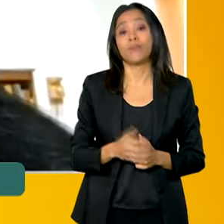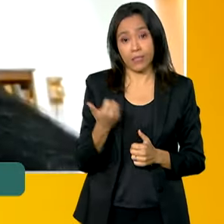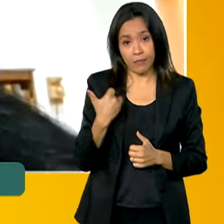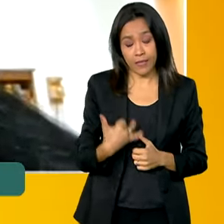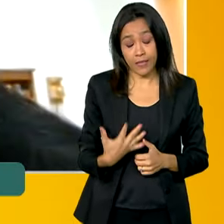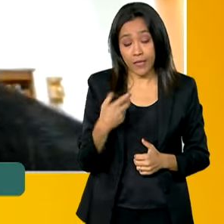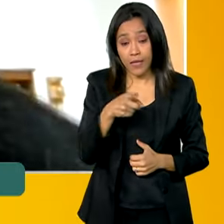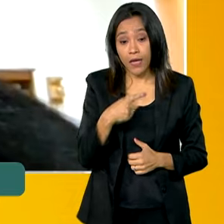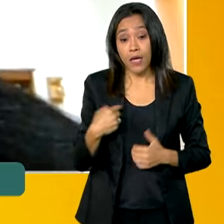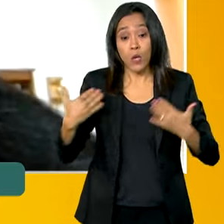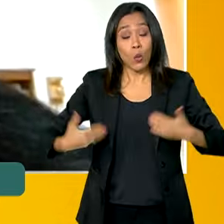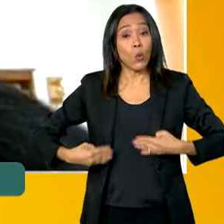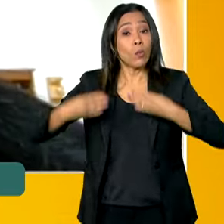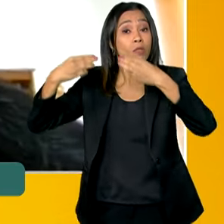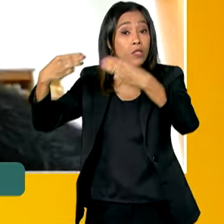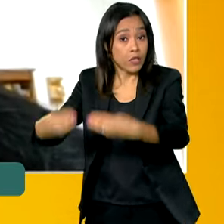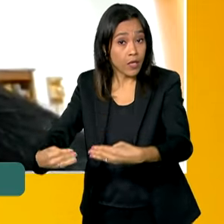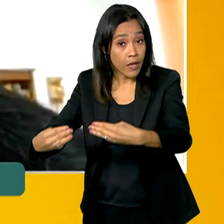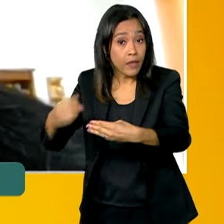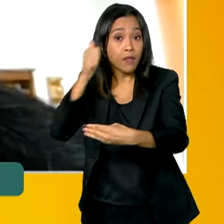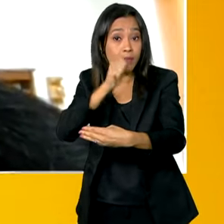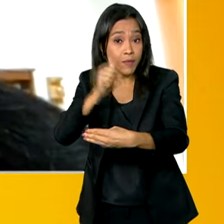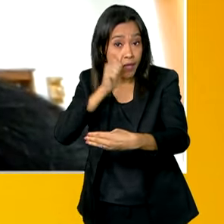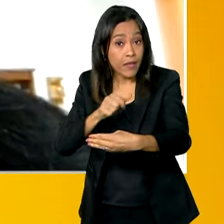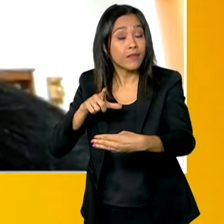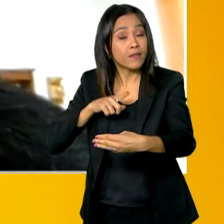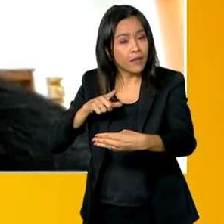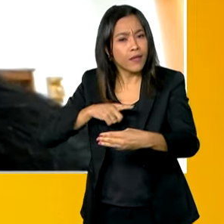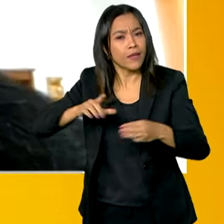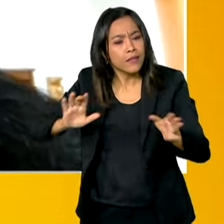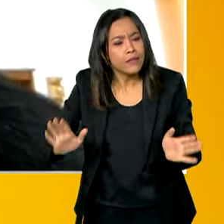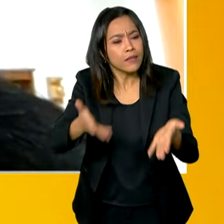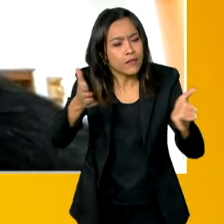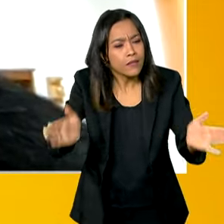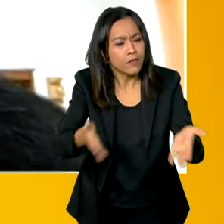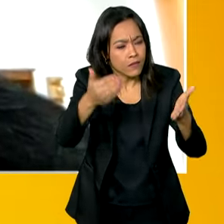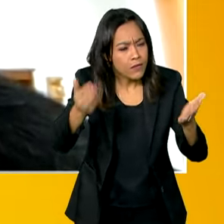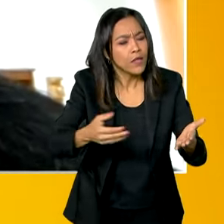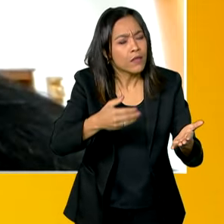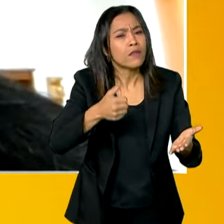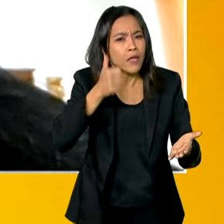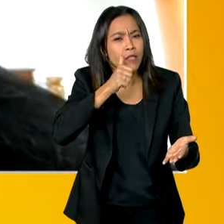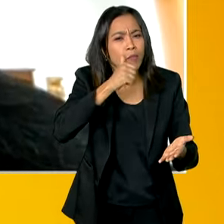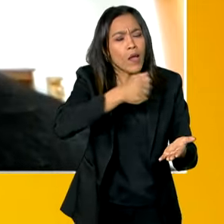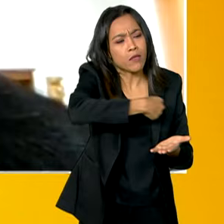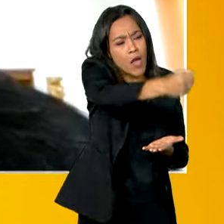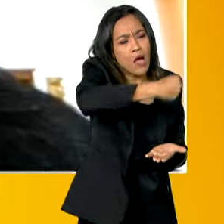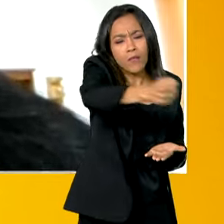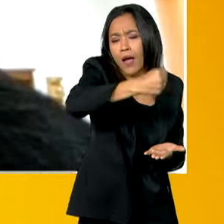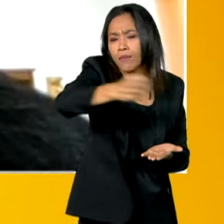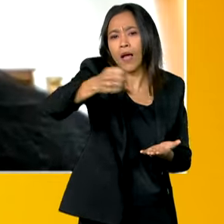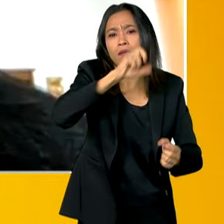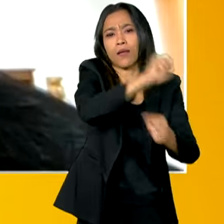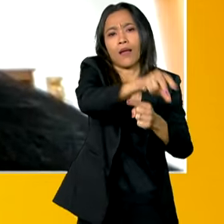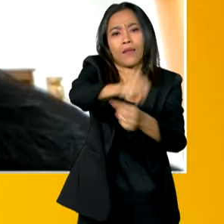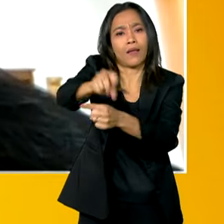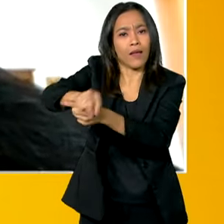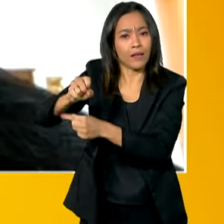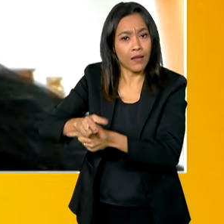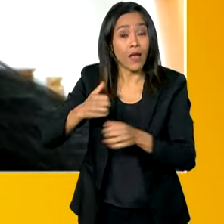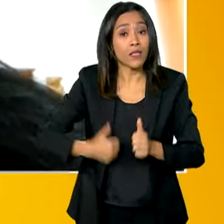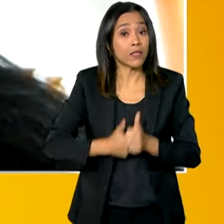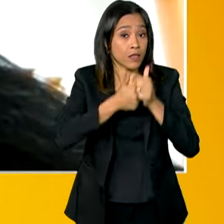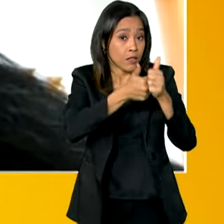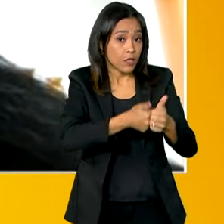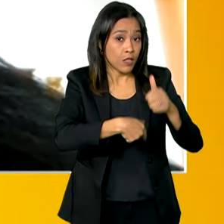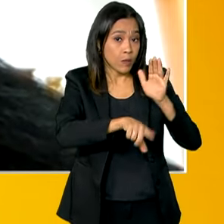Mulheres tem sido incentivador da ampliação da empregabilidade das mulheres, baseado também na lei que foi